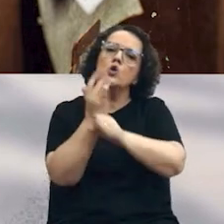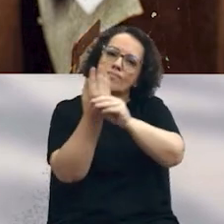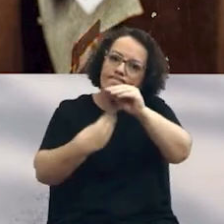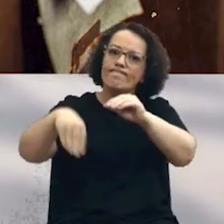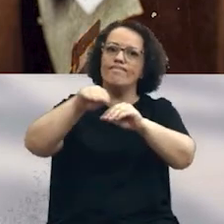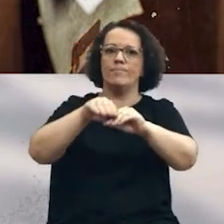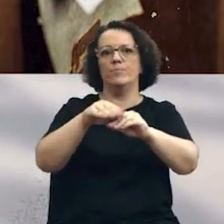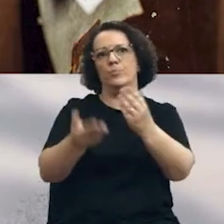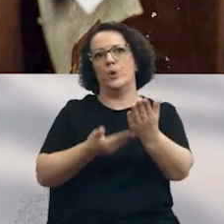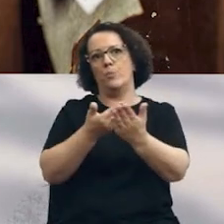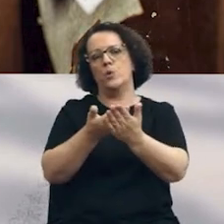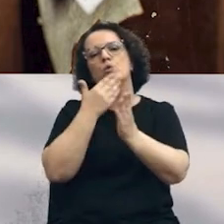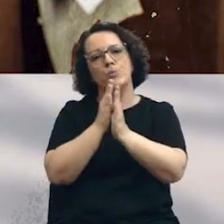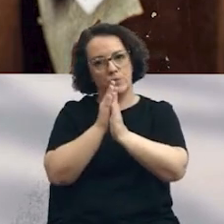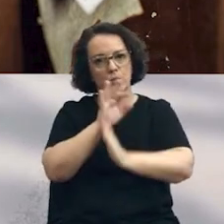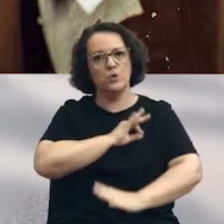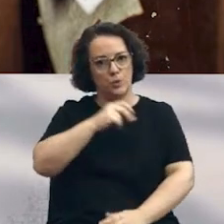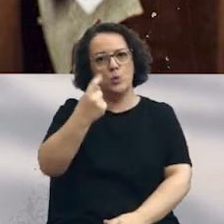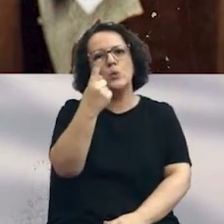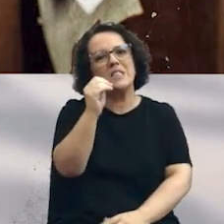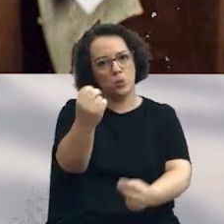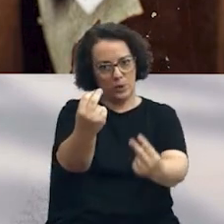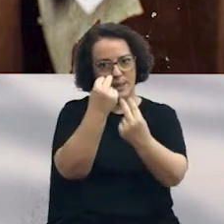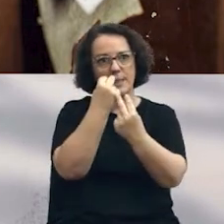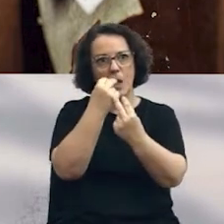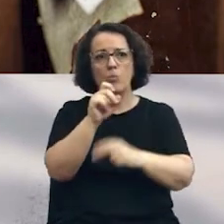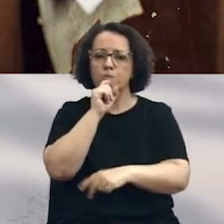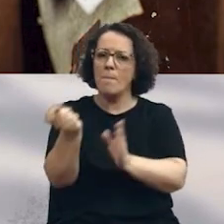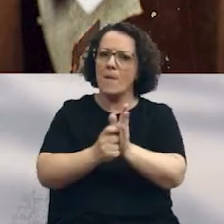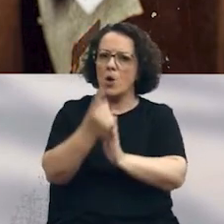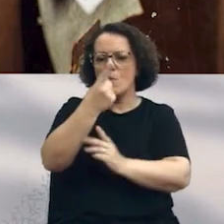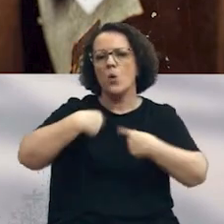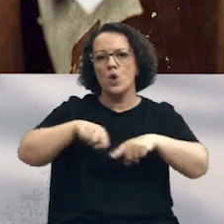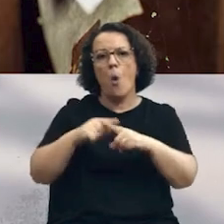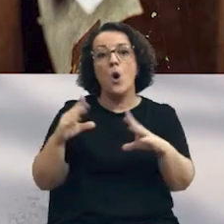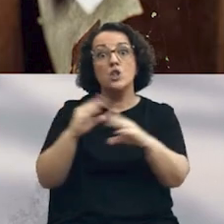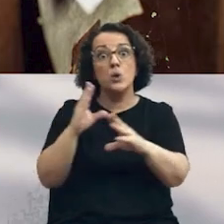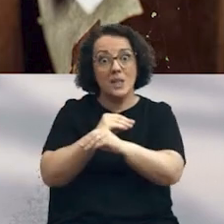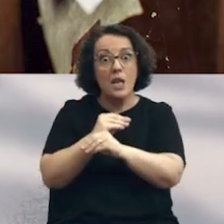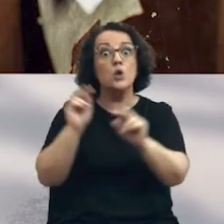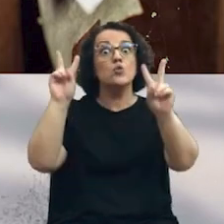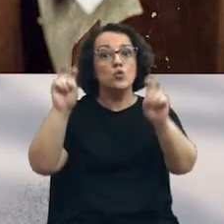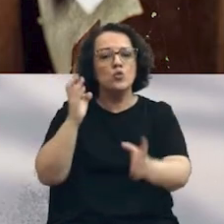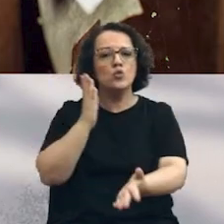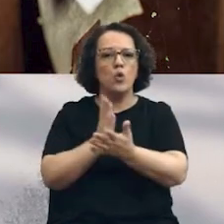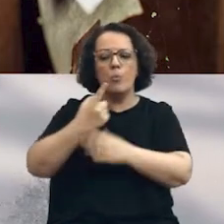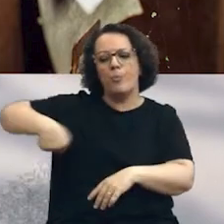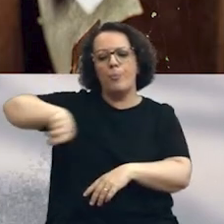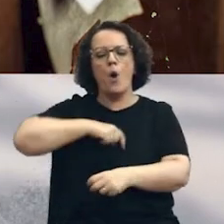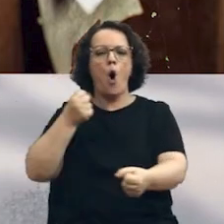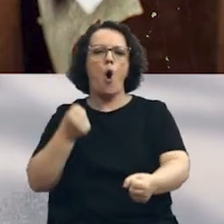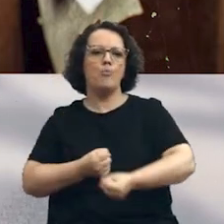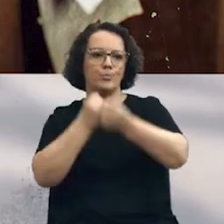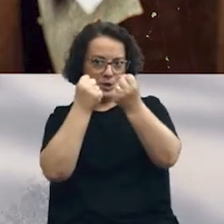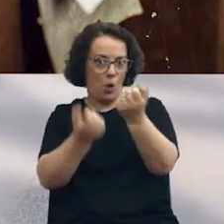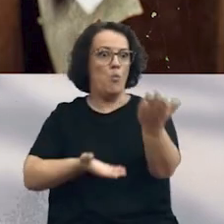puder ter um segundinho da sua atenção. É que façamos uma reunião extraordinária só sobre propostas que a oposição tem enviado e que não